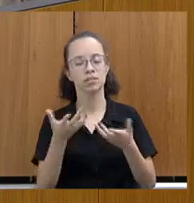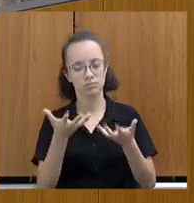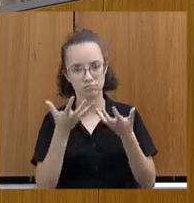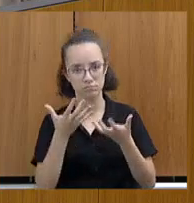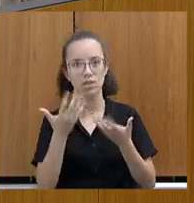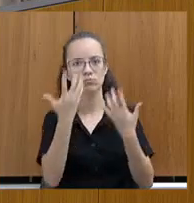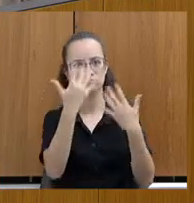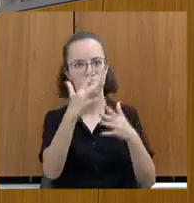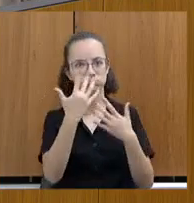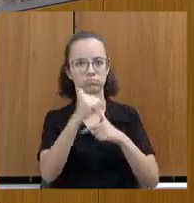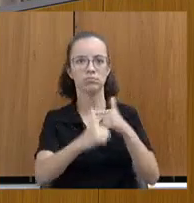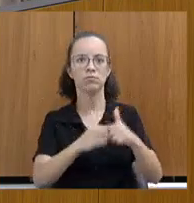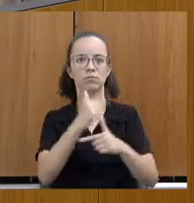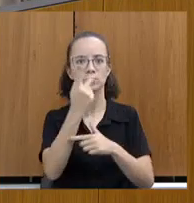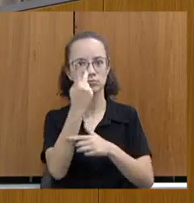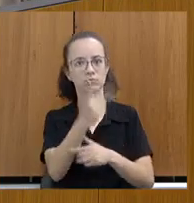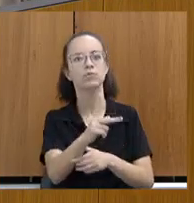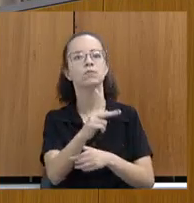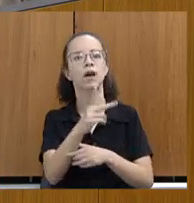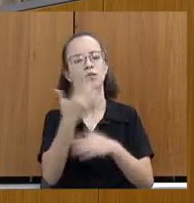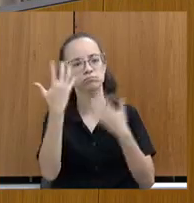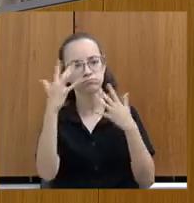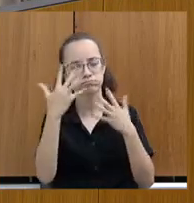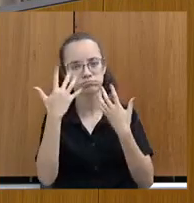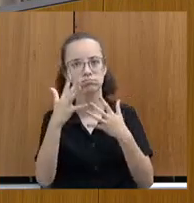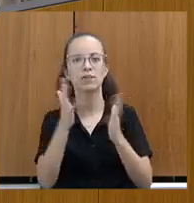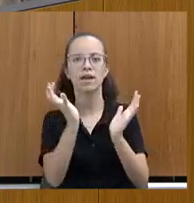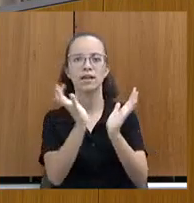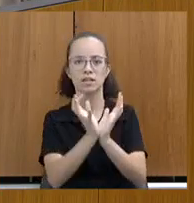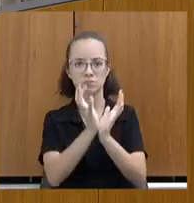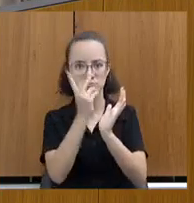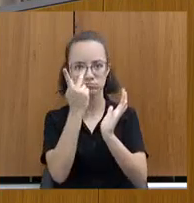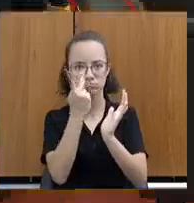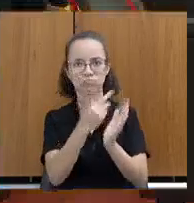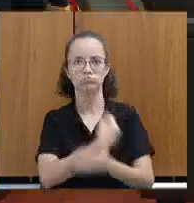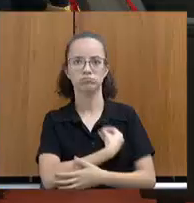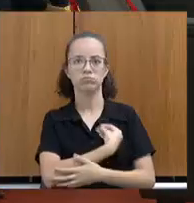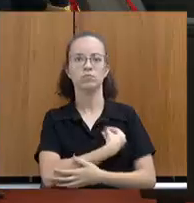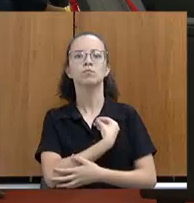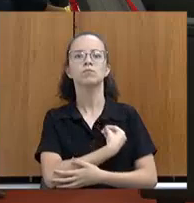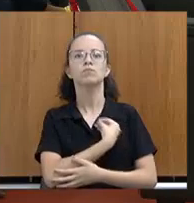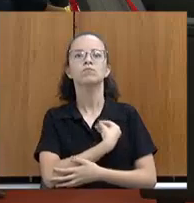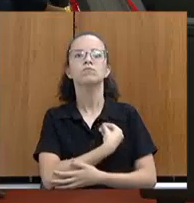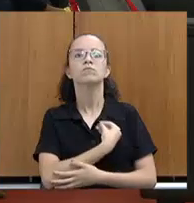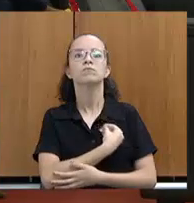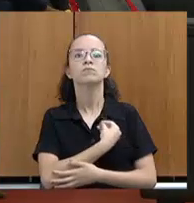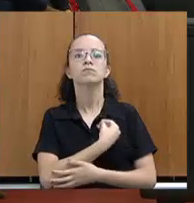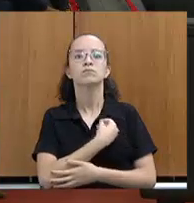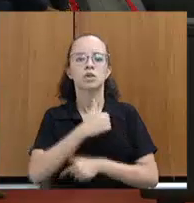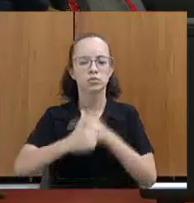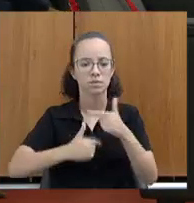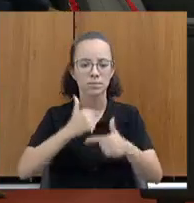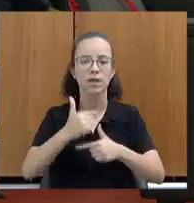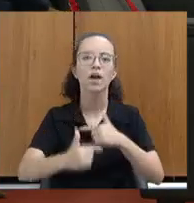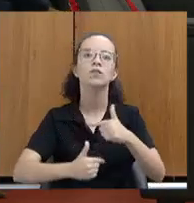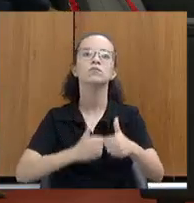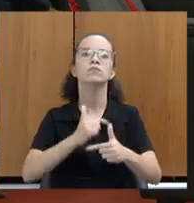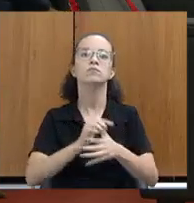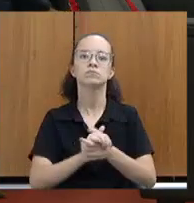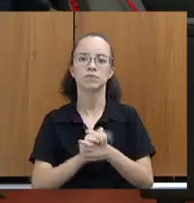-la pelo trabalho que está desenvolvendo, parabenizar também a equipe toda presente, pelo empenho e pelo